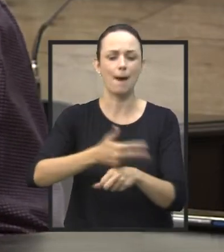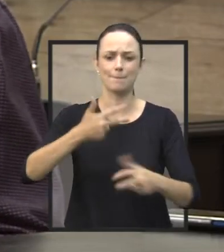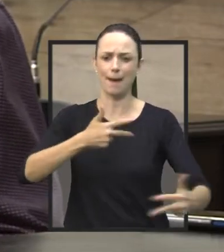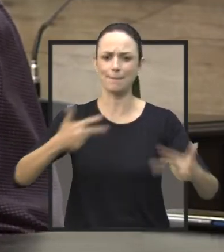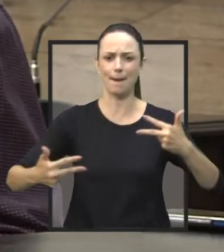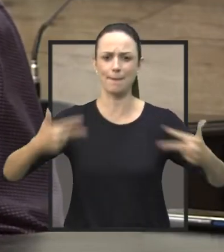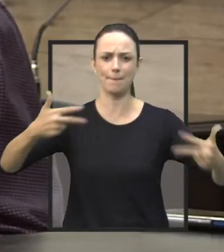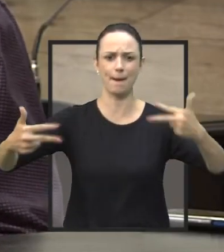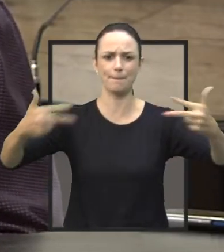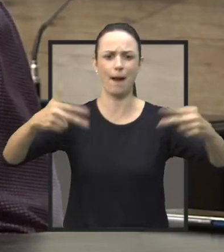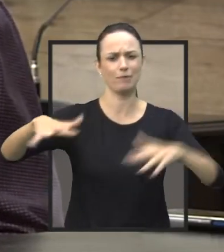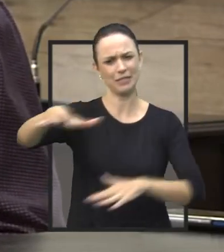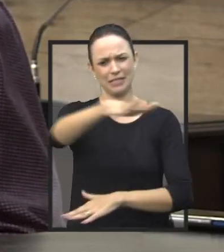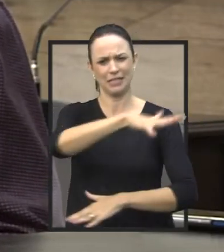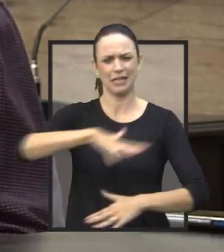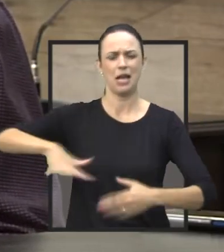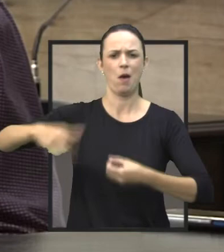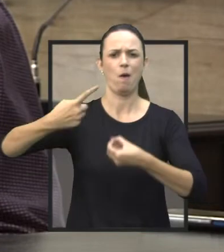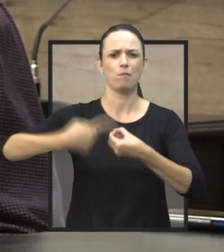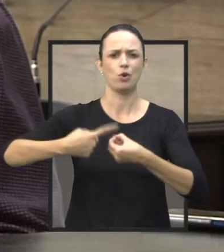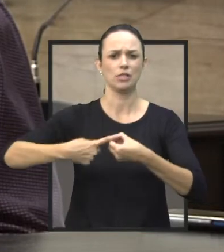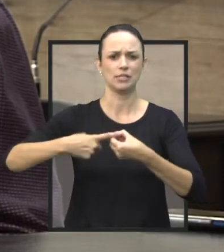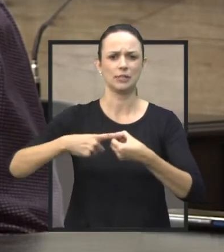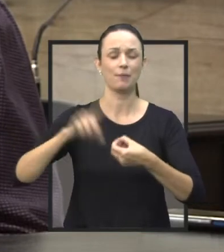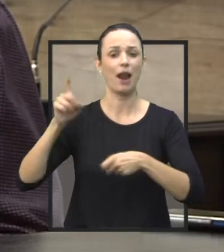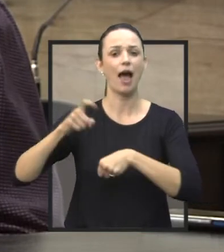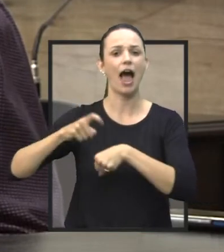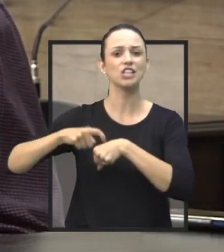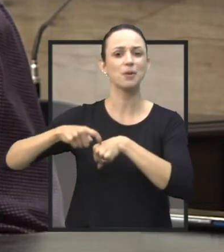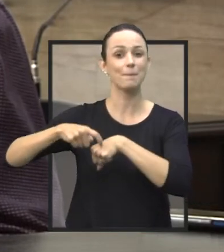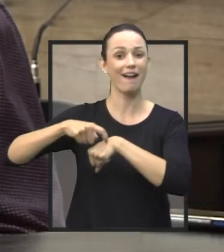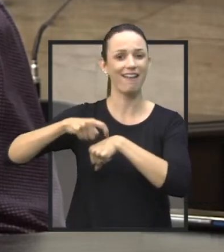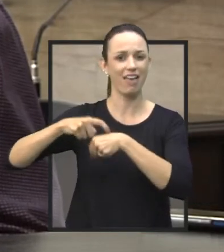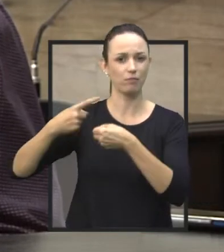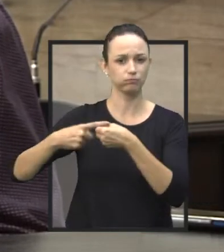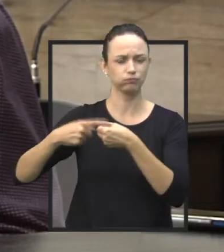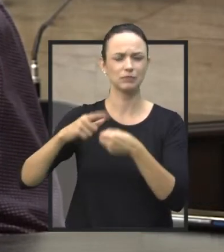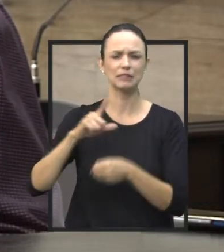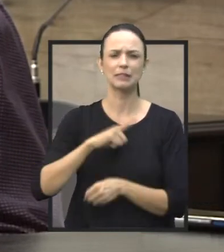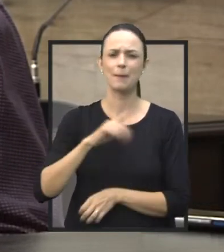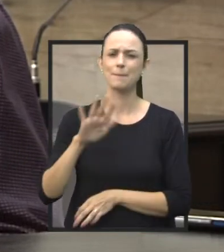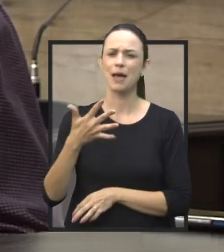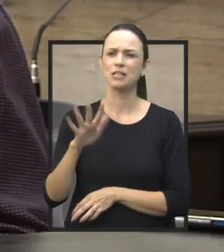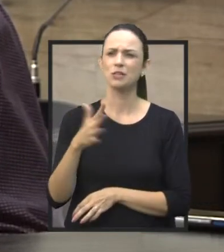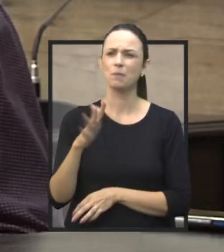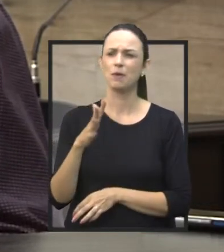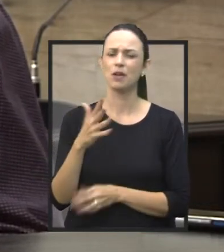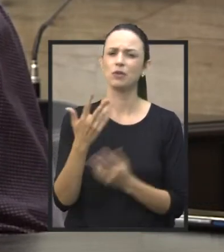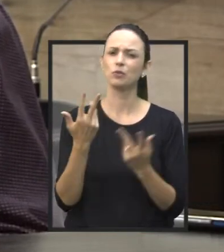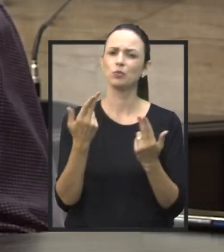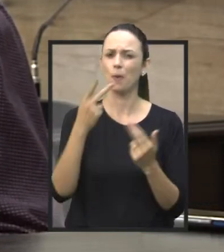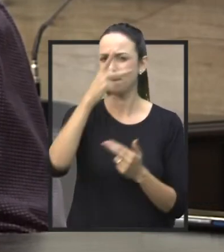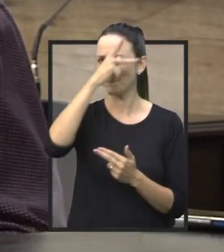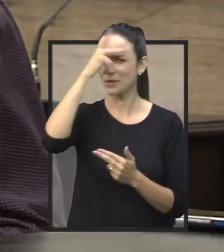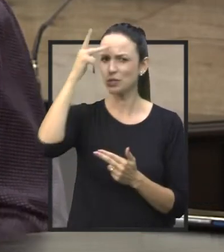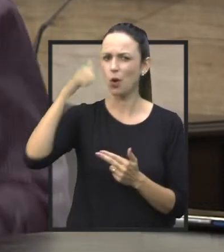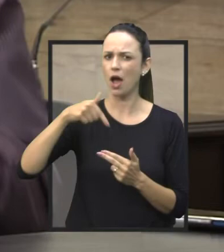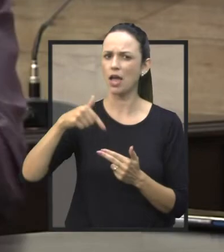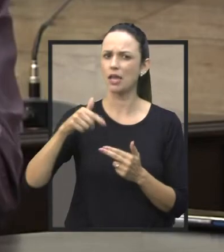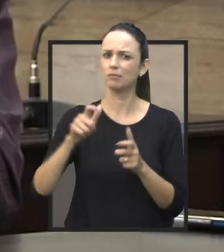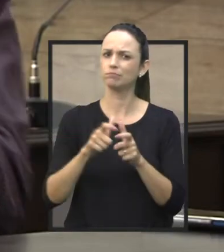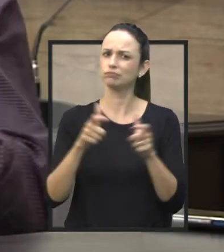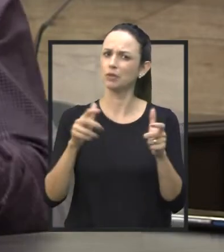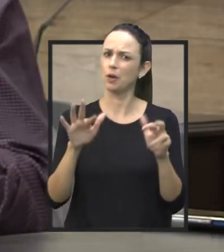todo o município. E perceba bem, Atibaia é uma cidade que tem mais ou menos o mesmo número de habitantes aqui de Jaú,